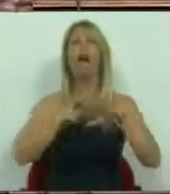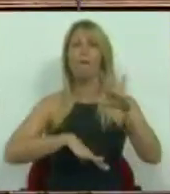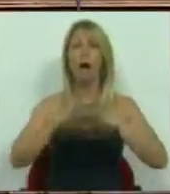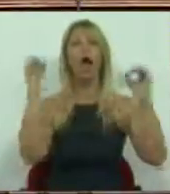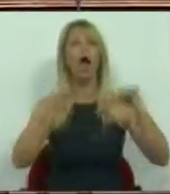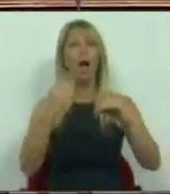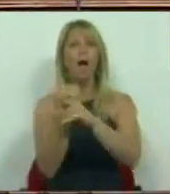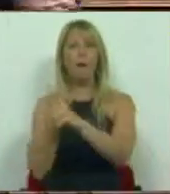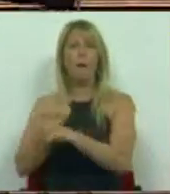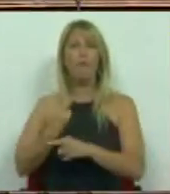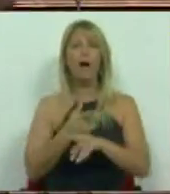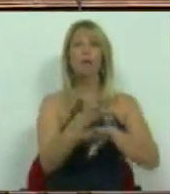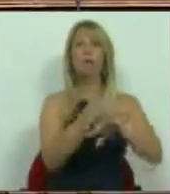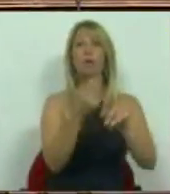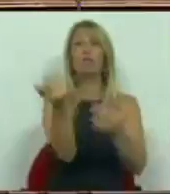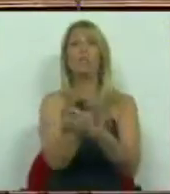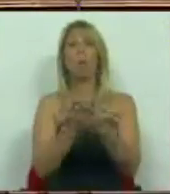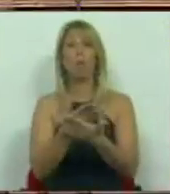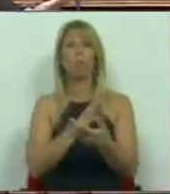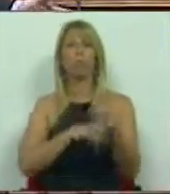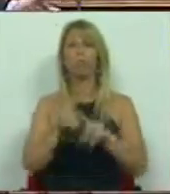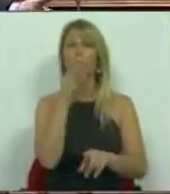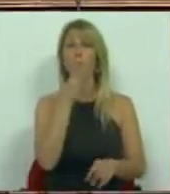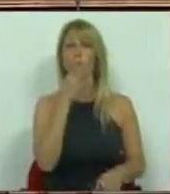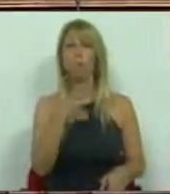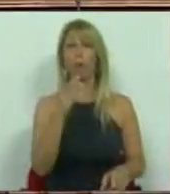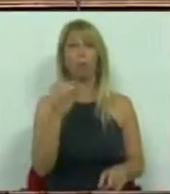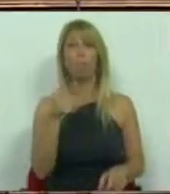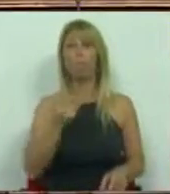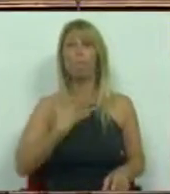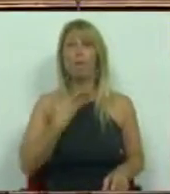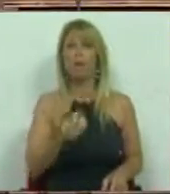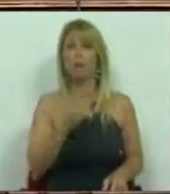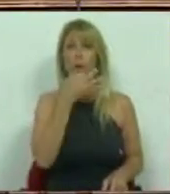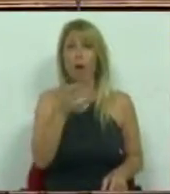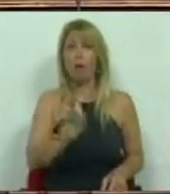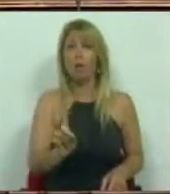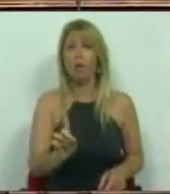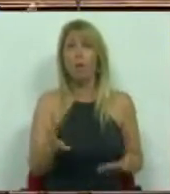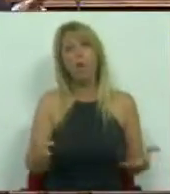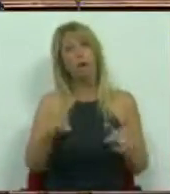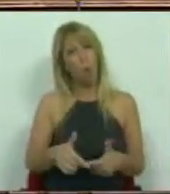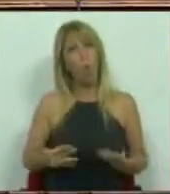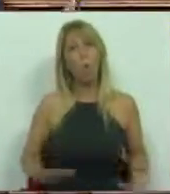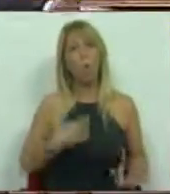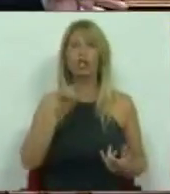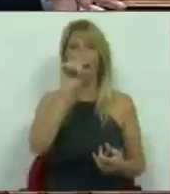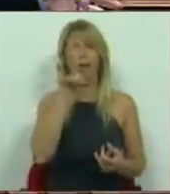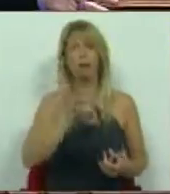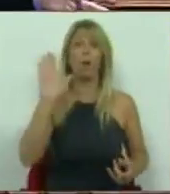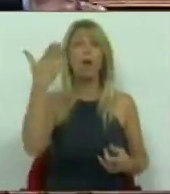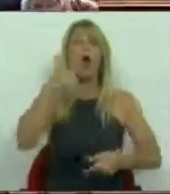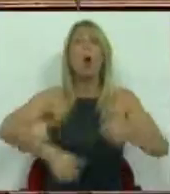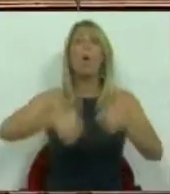os vários setores económicos. E o Sr. Deputado Pedro Lice não se referiu a isso. Bom, essa é hoje a questão primeira, a concorrência, as